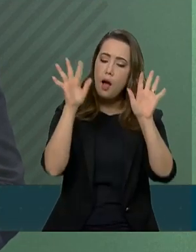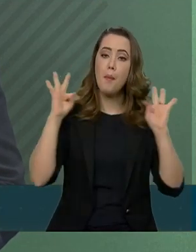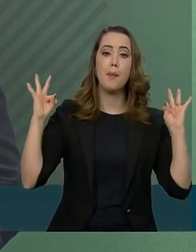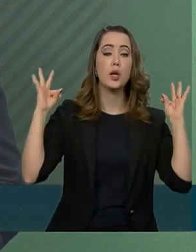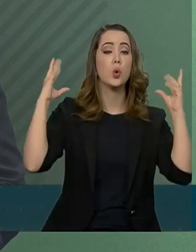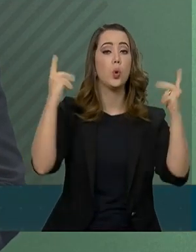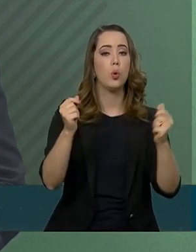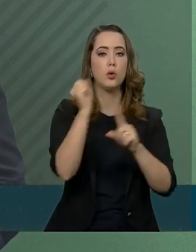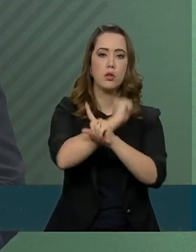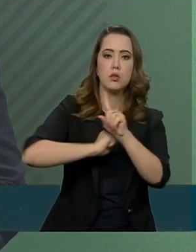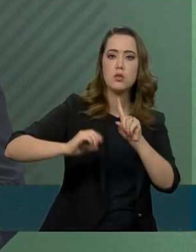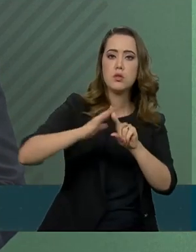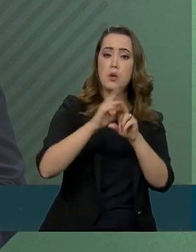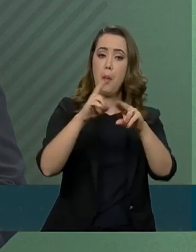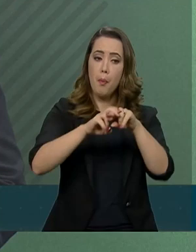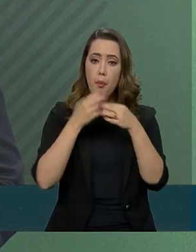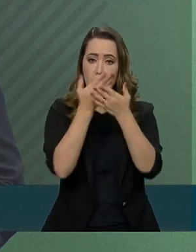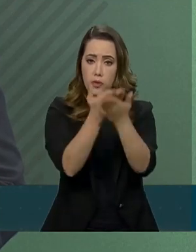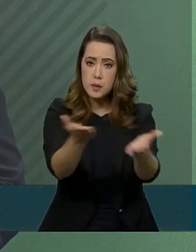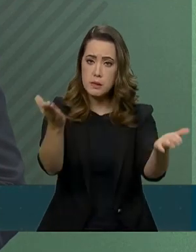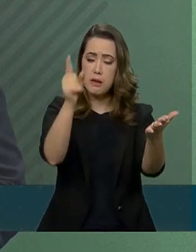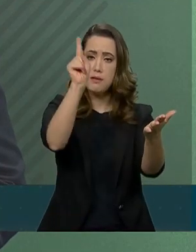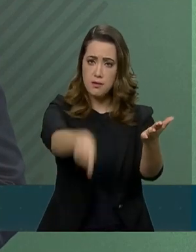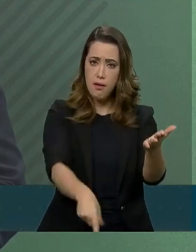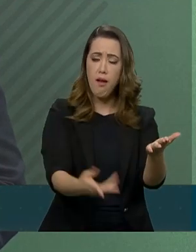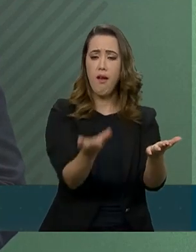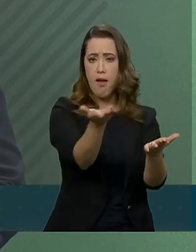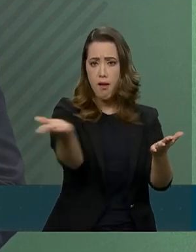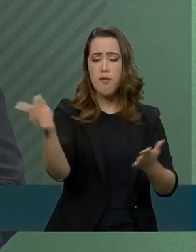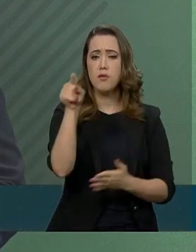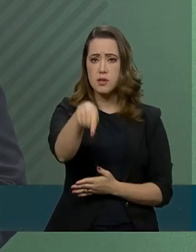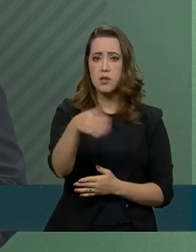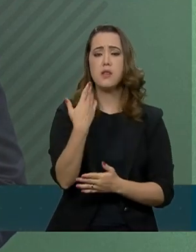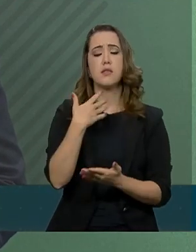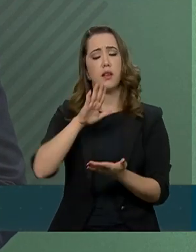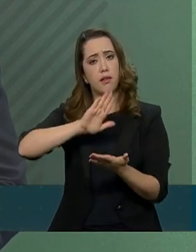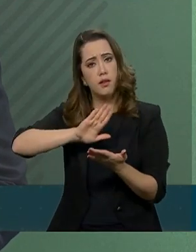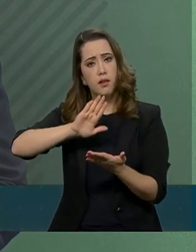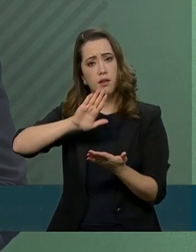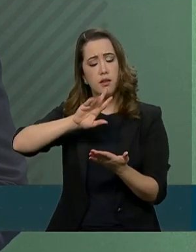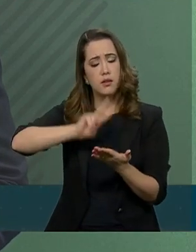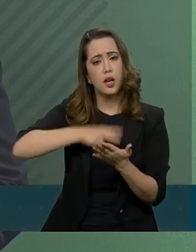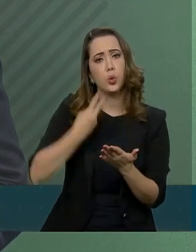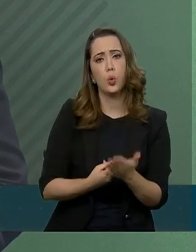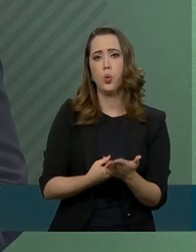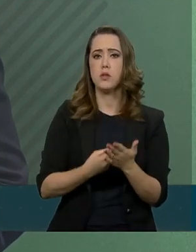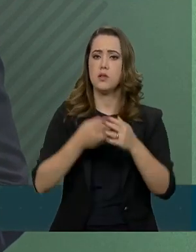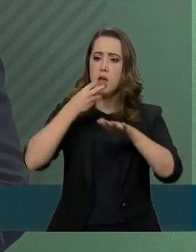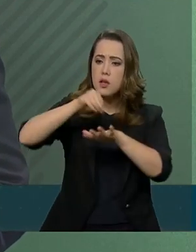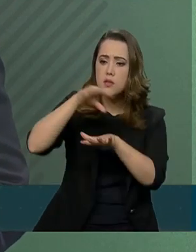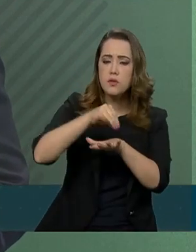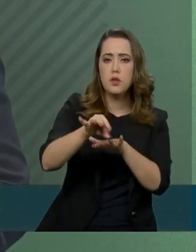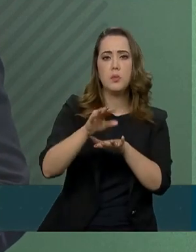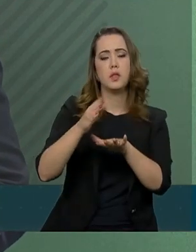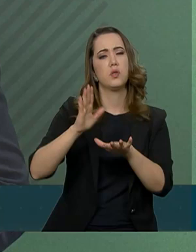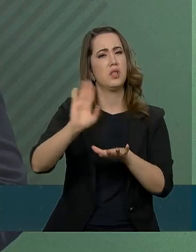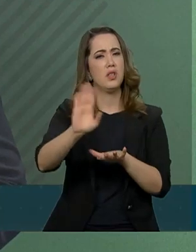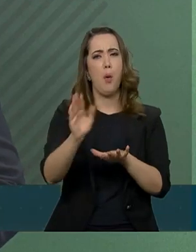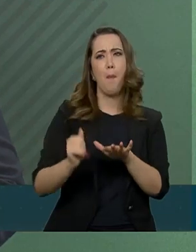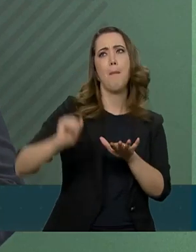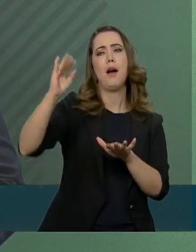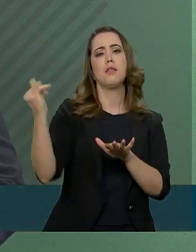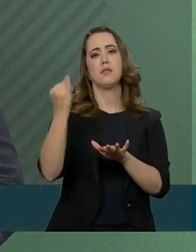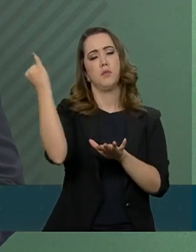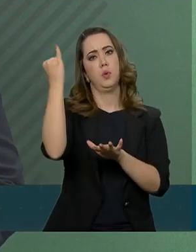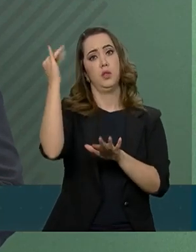sociedade, por meio de vocês, que são os vetores que são os tradutores, das informações não mais privilegiadas, mas